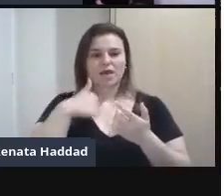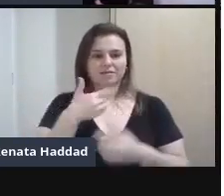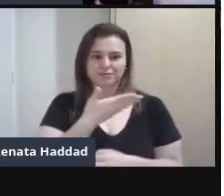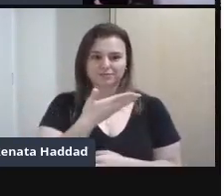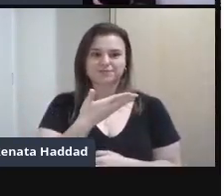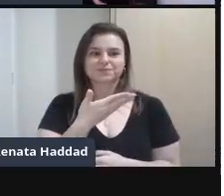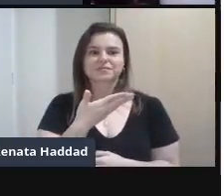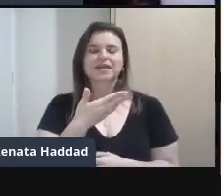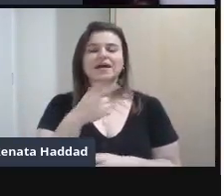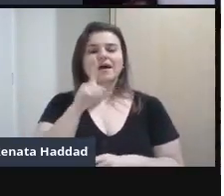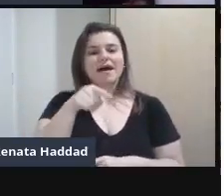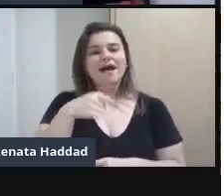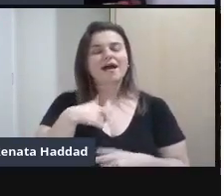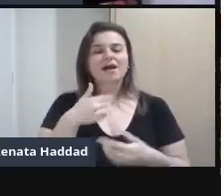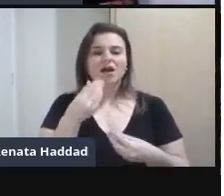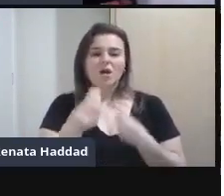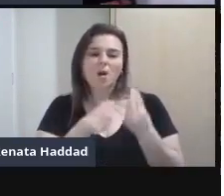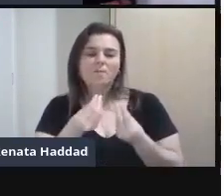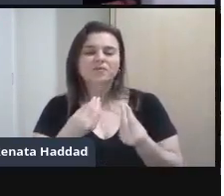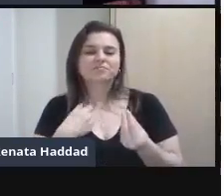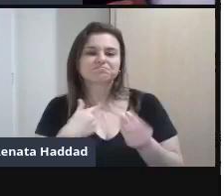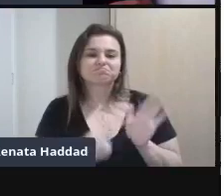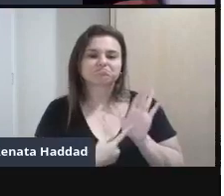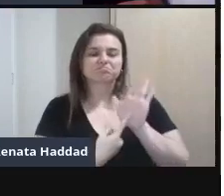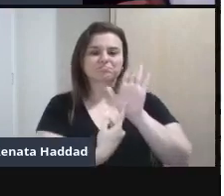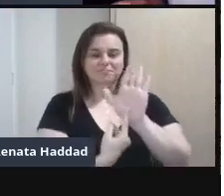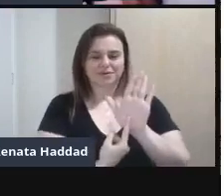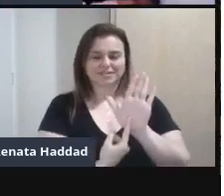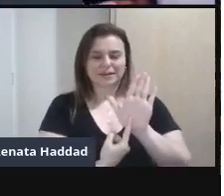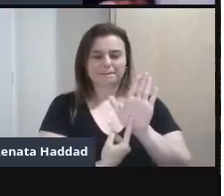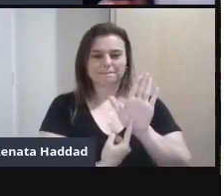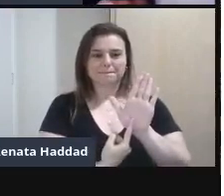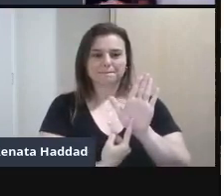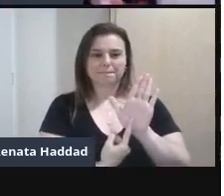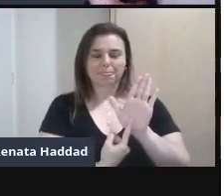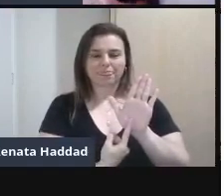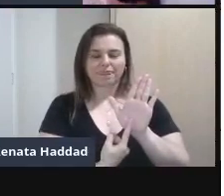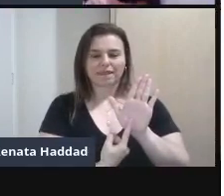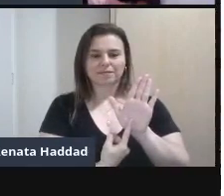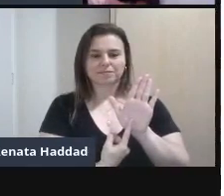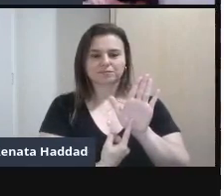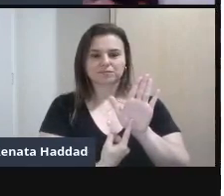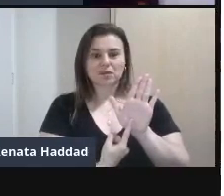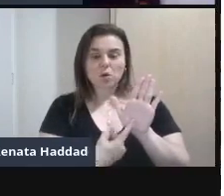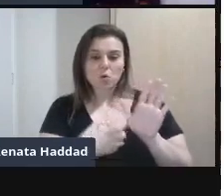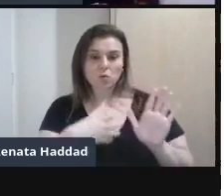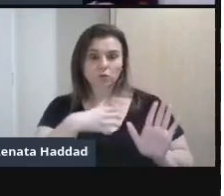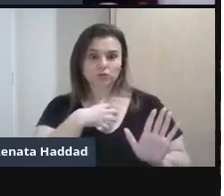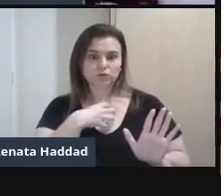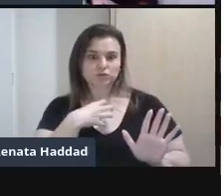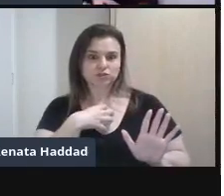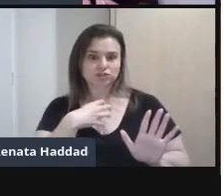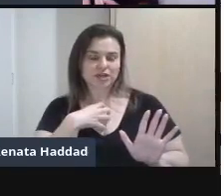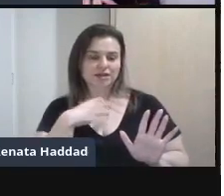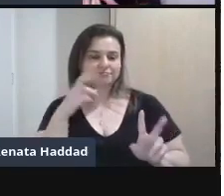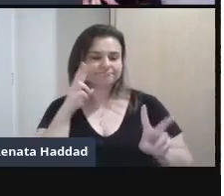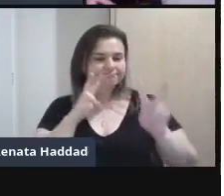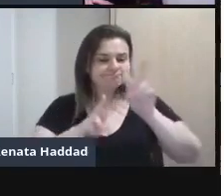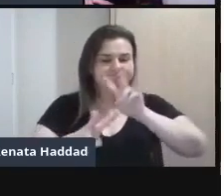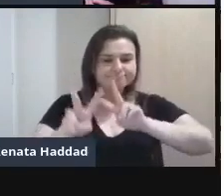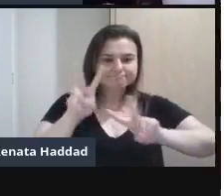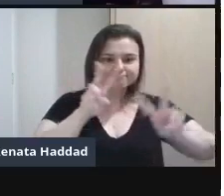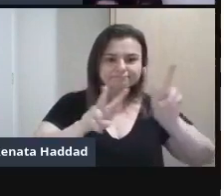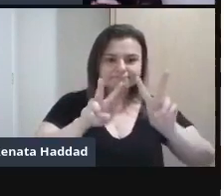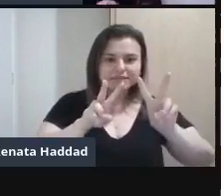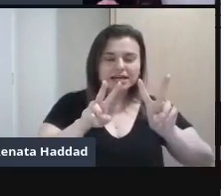imagem da obra Que representa essa produção Essa perspectiva Que é dada por meio da